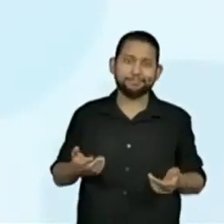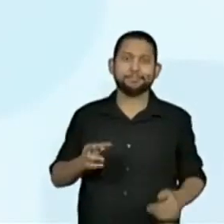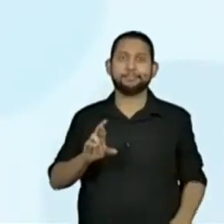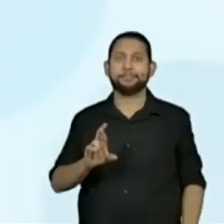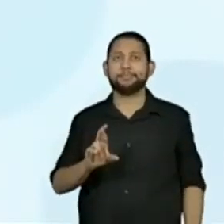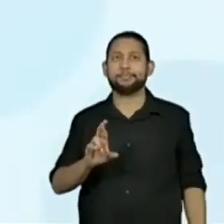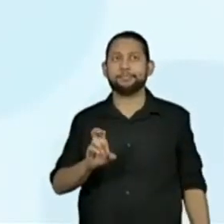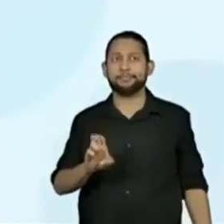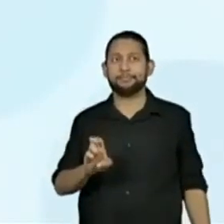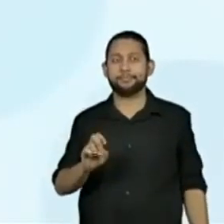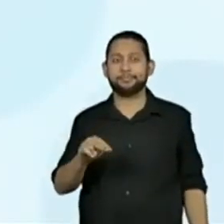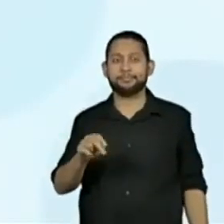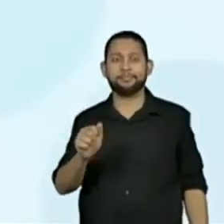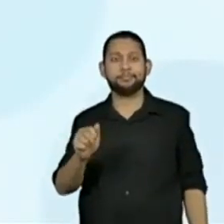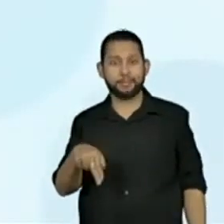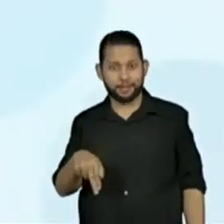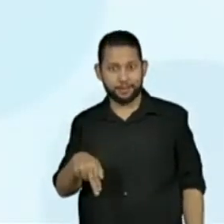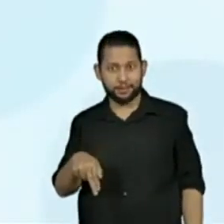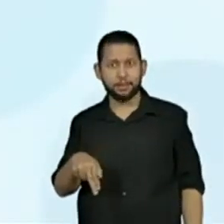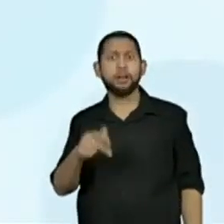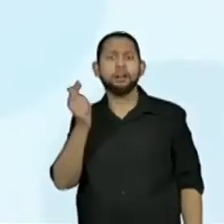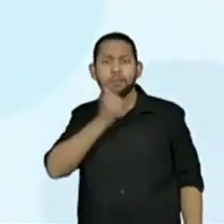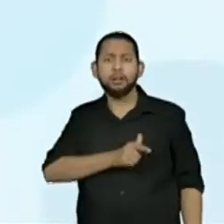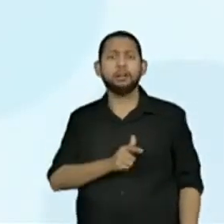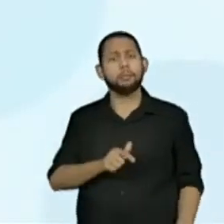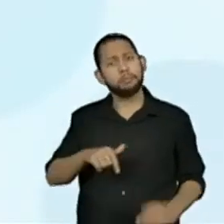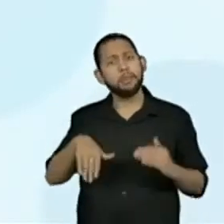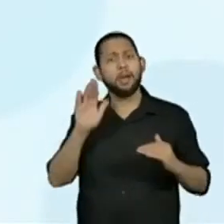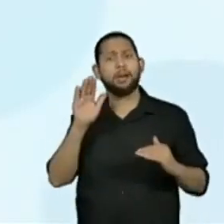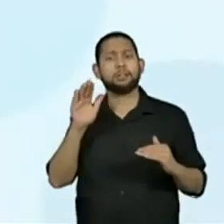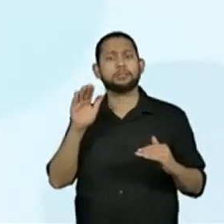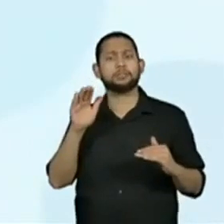de ganhar, não é? Então, eu tenho aqui,